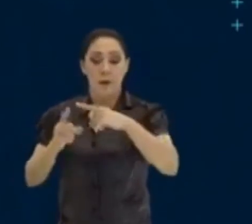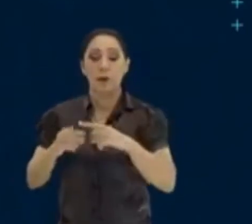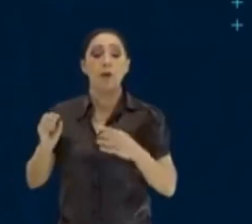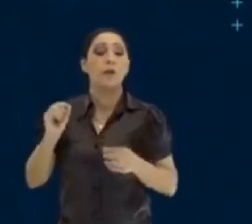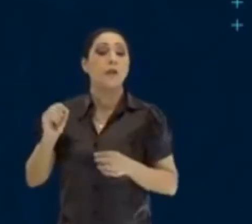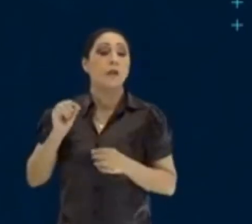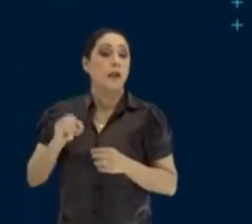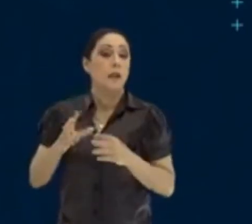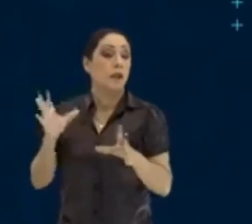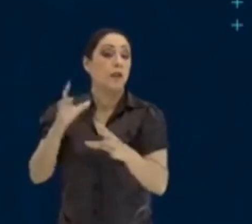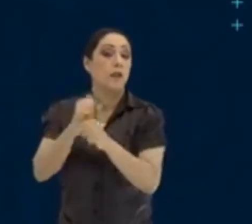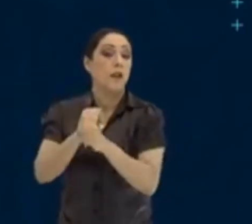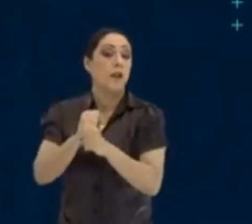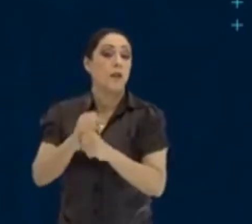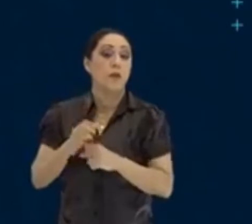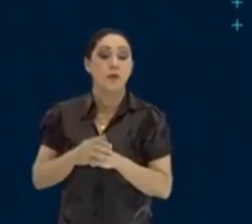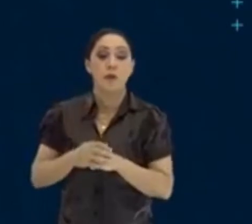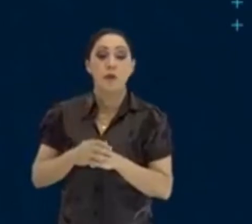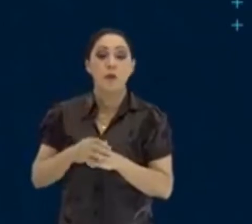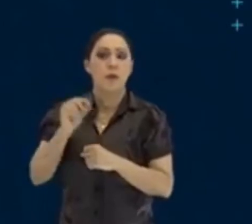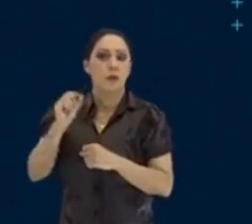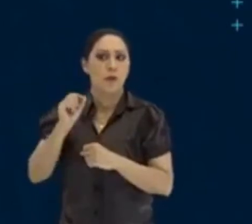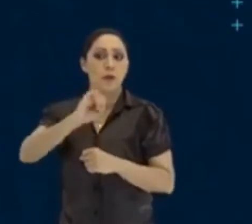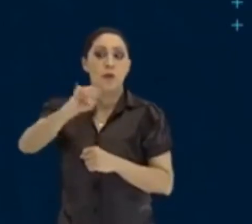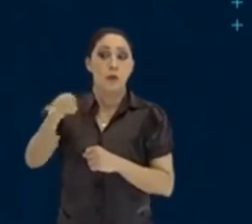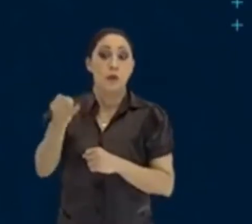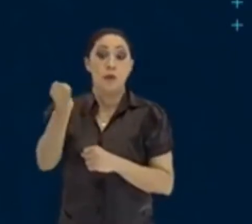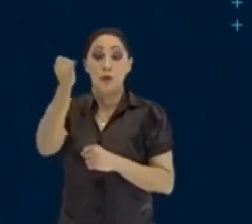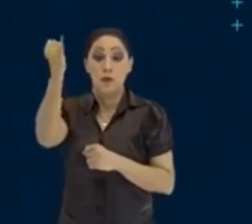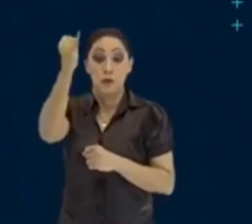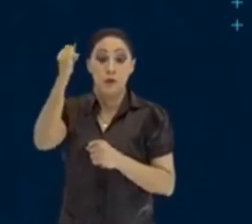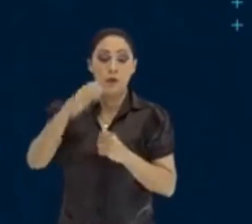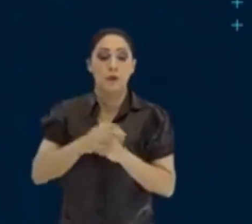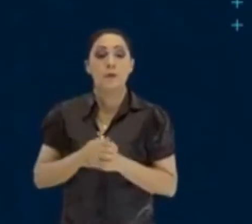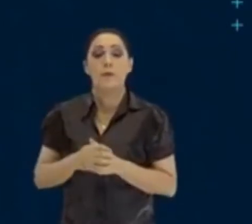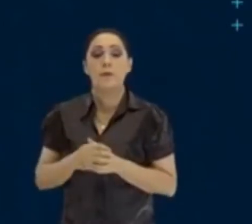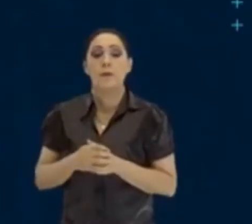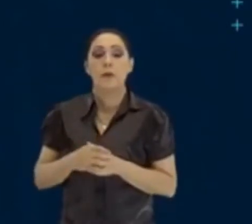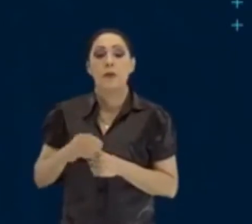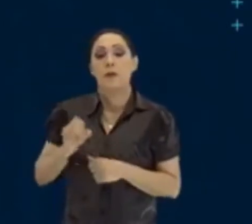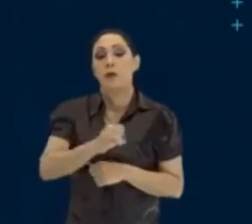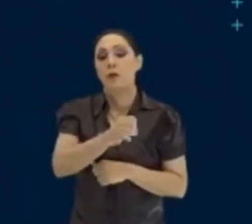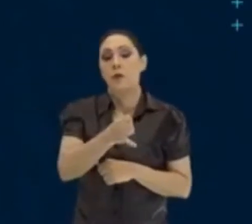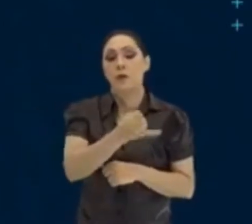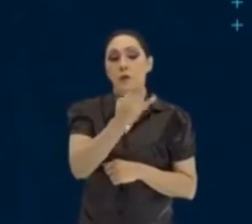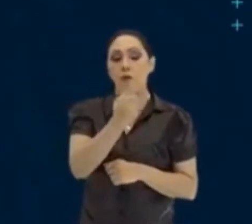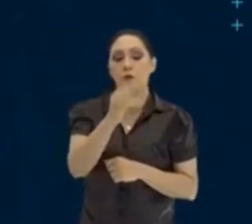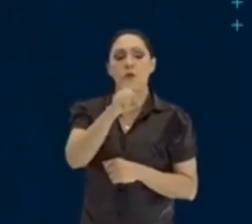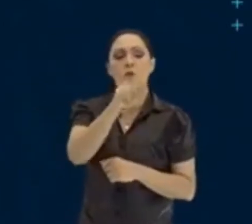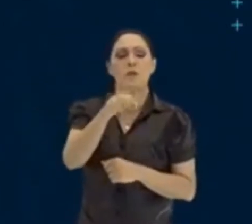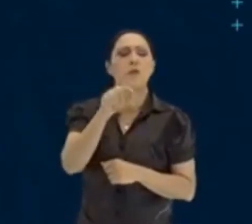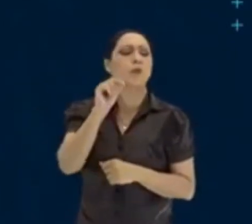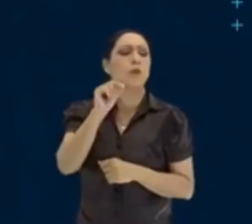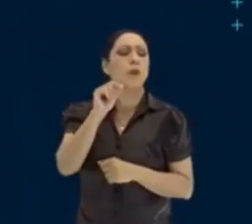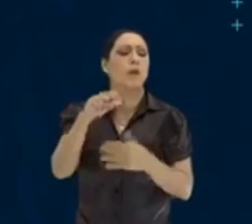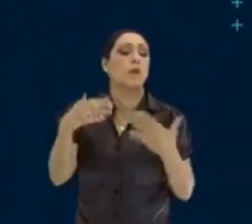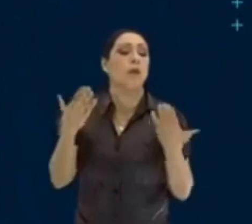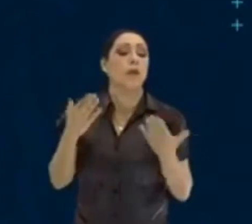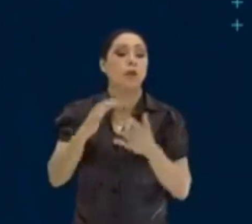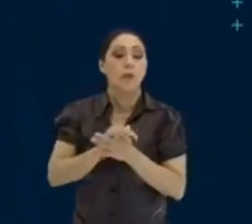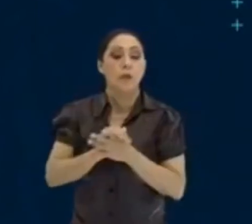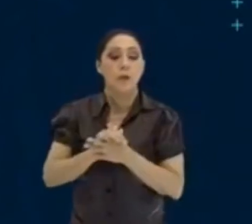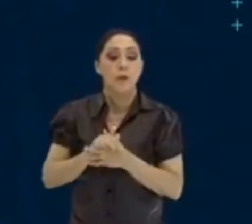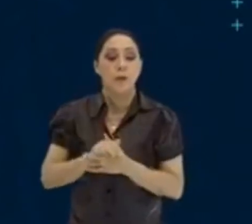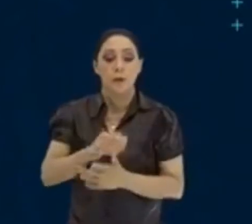após um ano. O valor o quê? Do juros. Então, você vê bem aqui, ele quer saber quanto vale o juros. Mas o foi que ele te forneceu? O